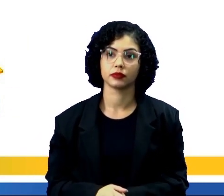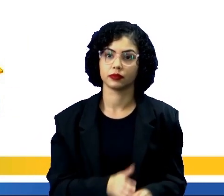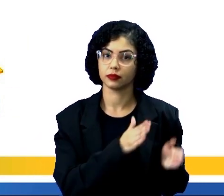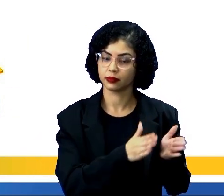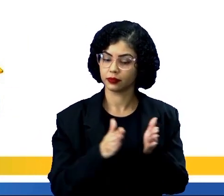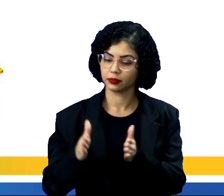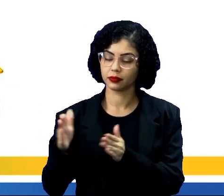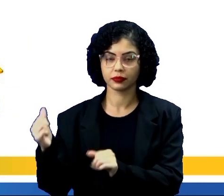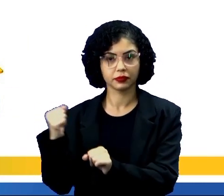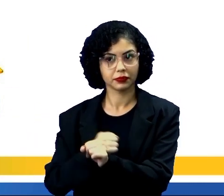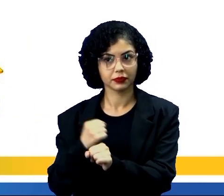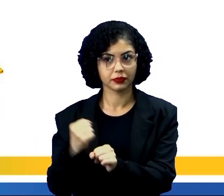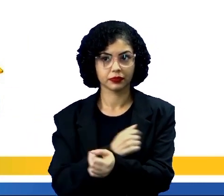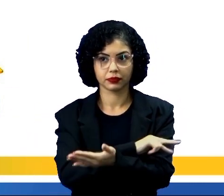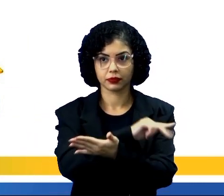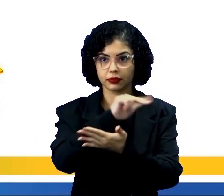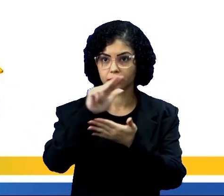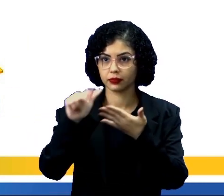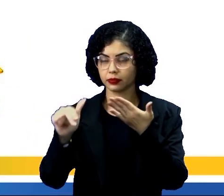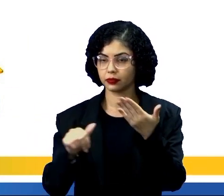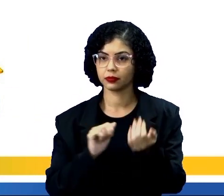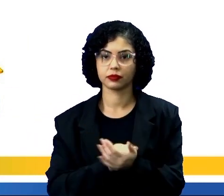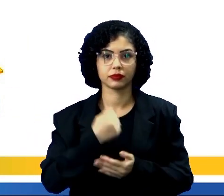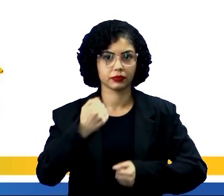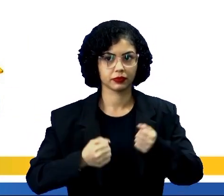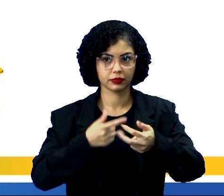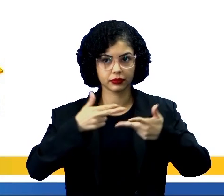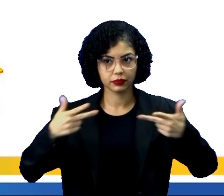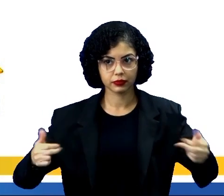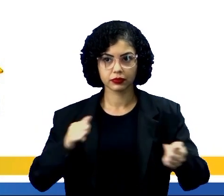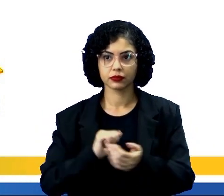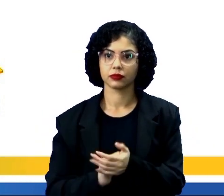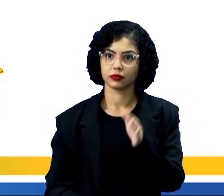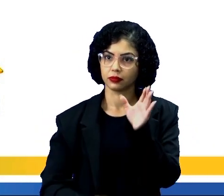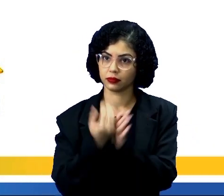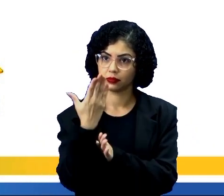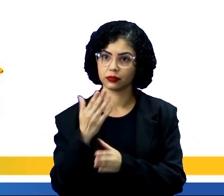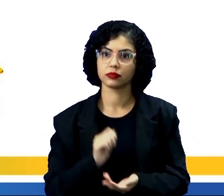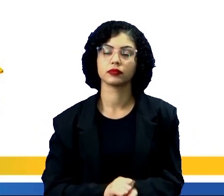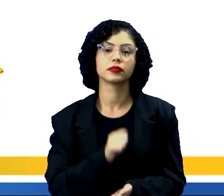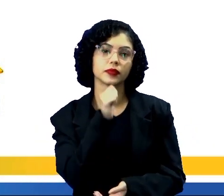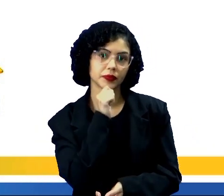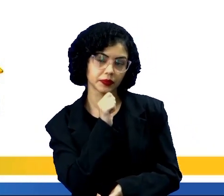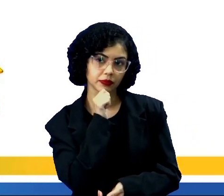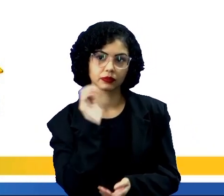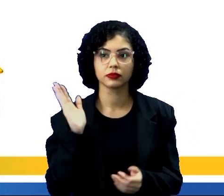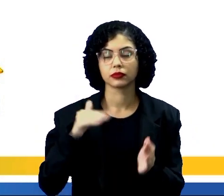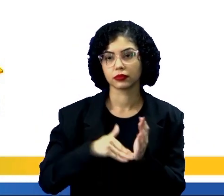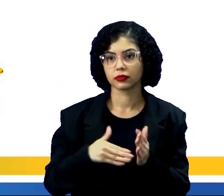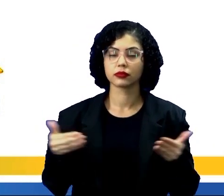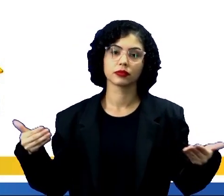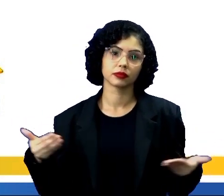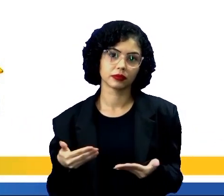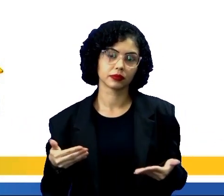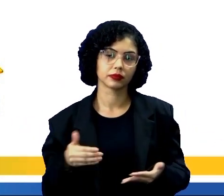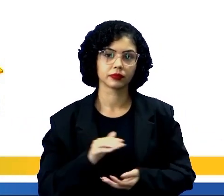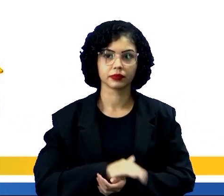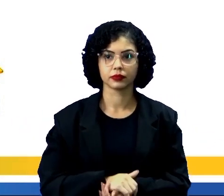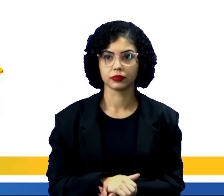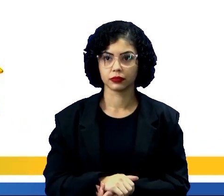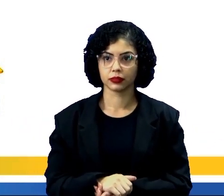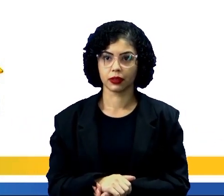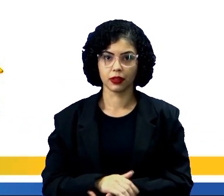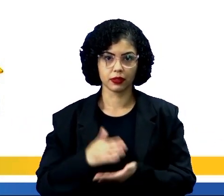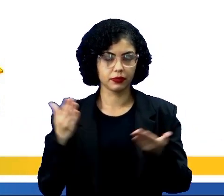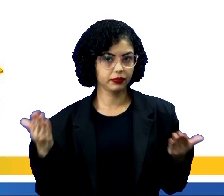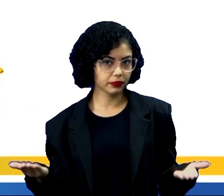Com o passar dos anos, vários tipos de transportes foram surgindo e existem até hoje.